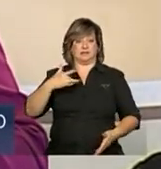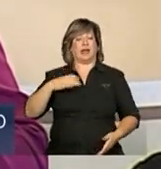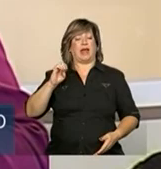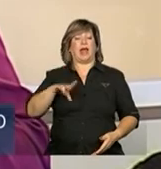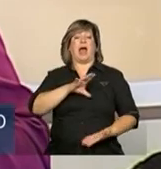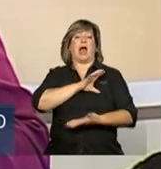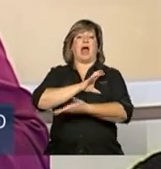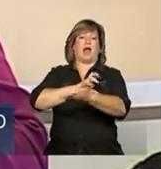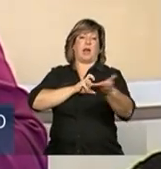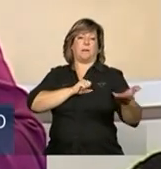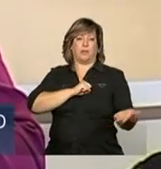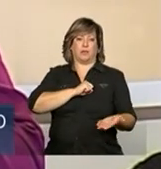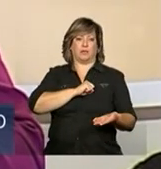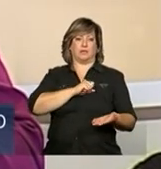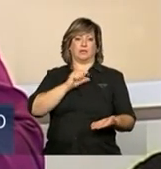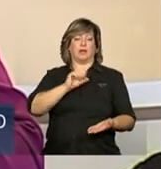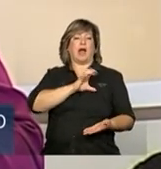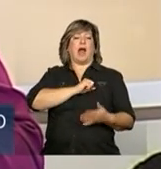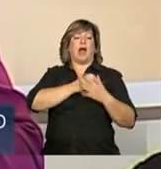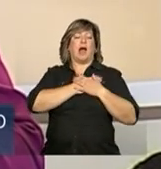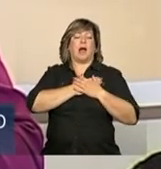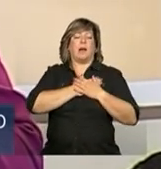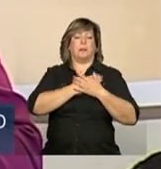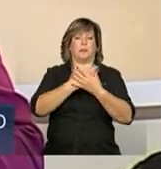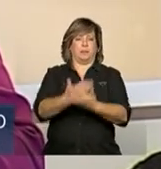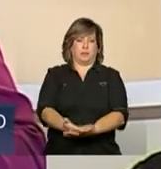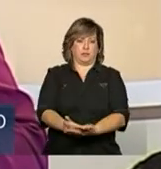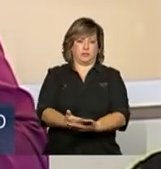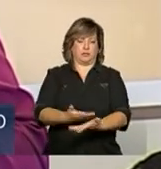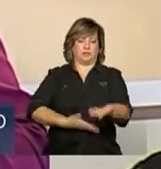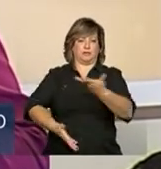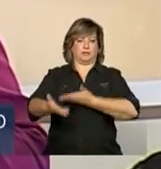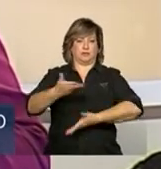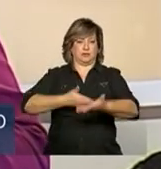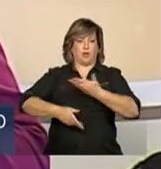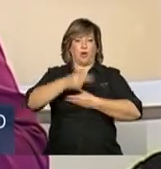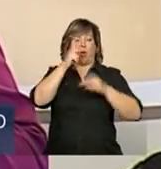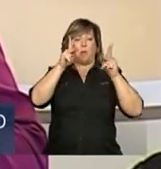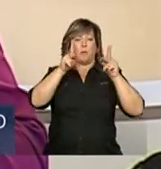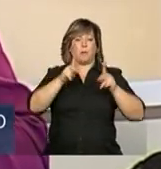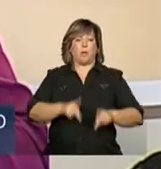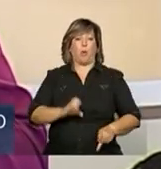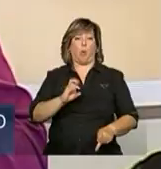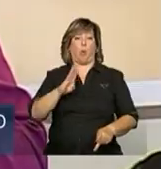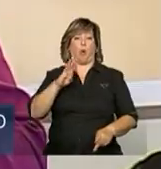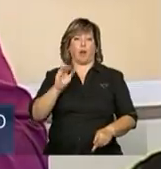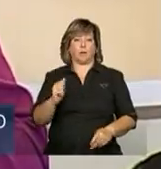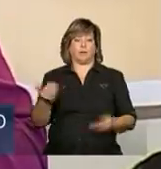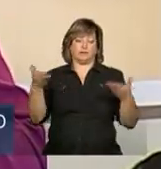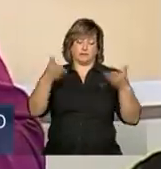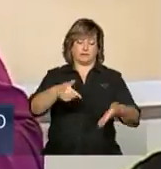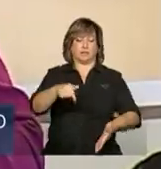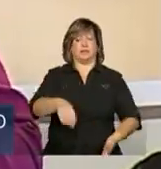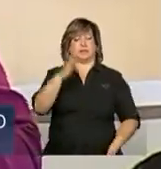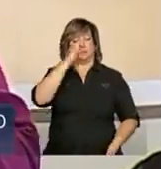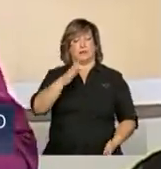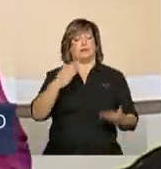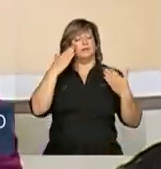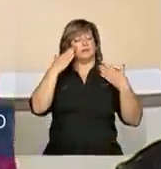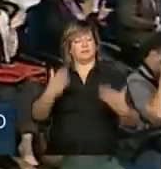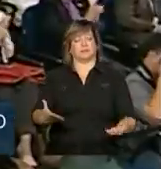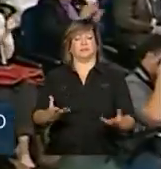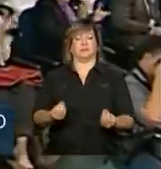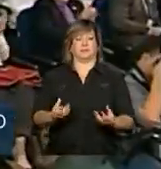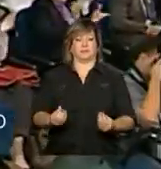amor, o amor de nós, que é o amor do povo cubo para o povo brasileiro. Muito obrigada.